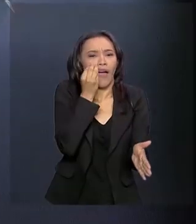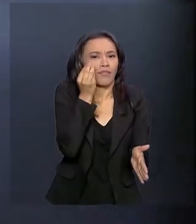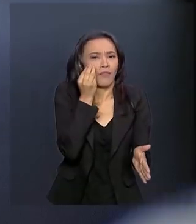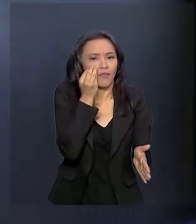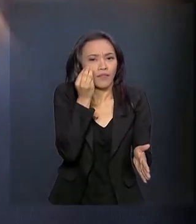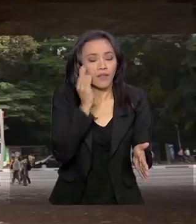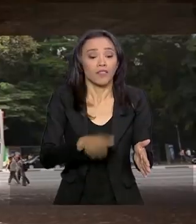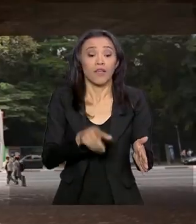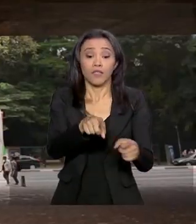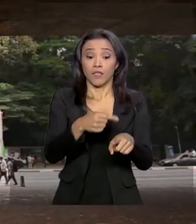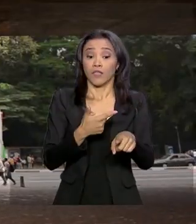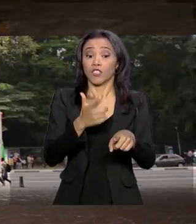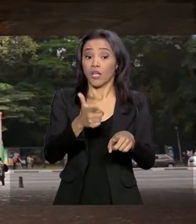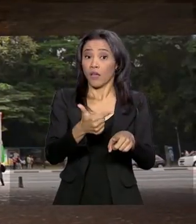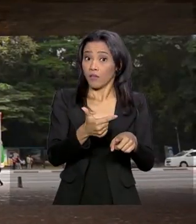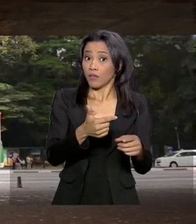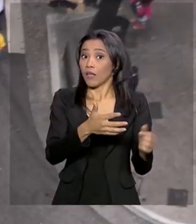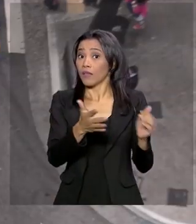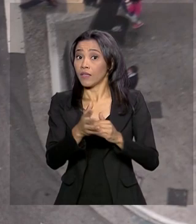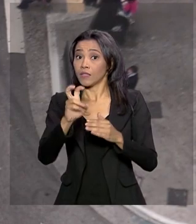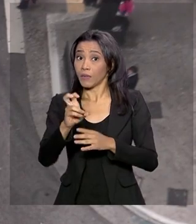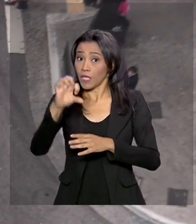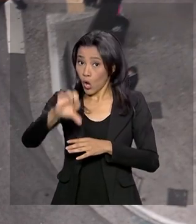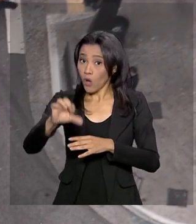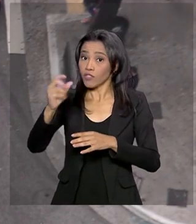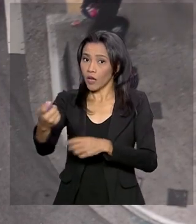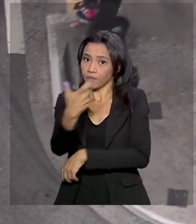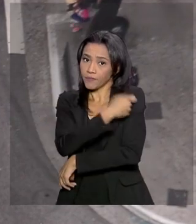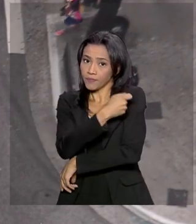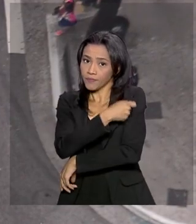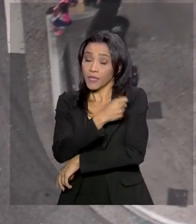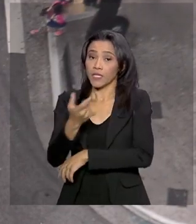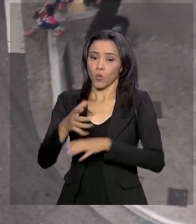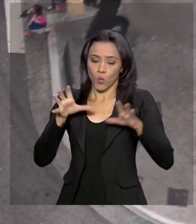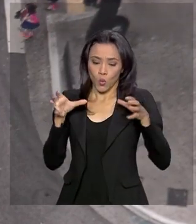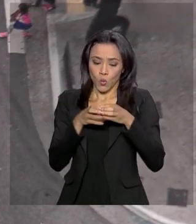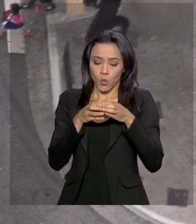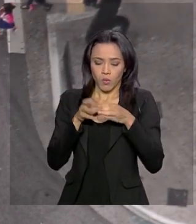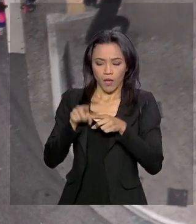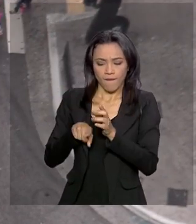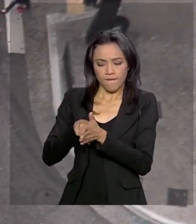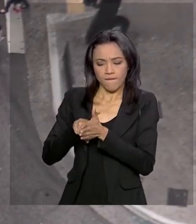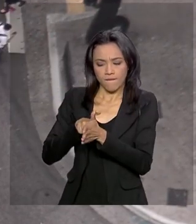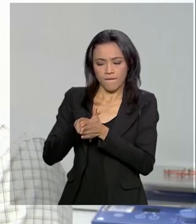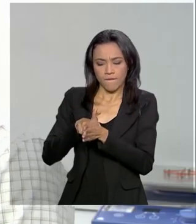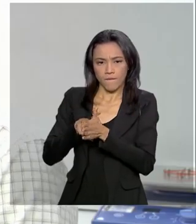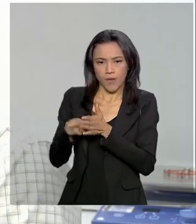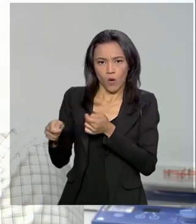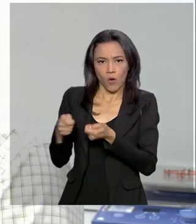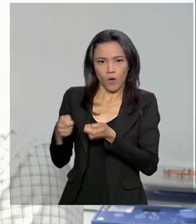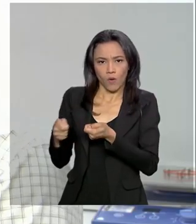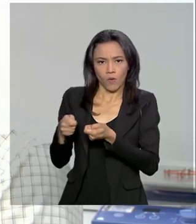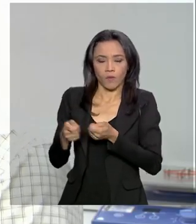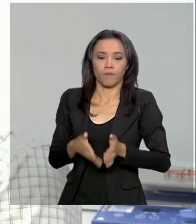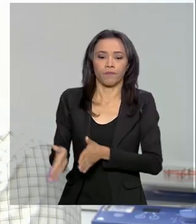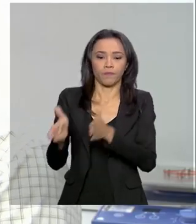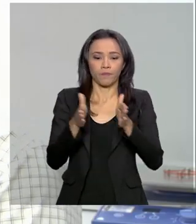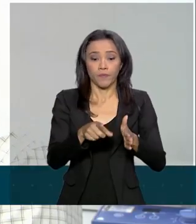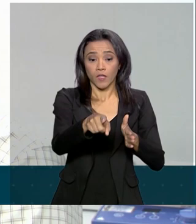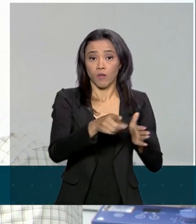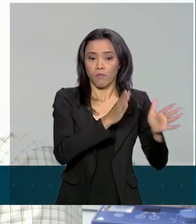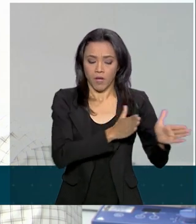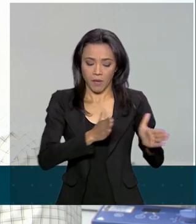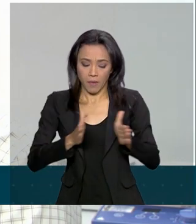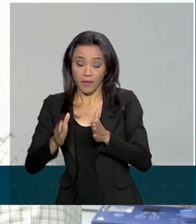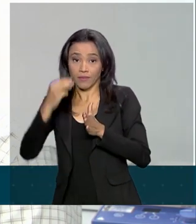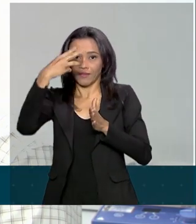59 anos, foram imunizados e estão sendo monitorados pela equipe de cientistas. Nós estamos na fase 3 de